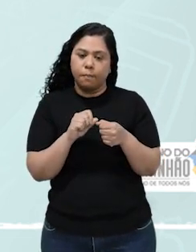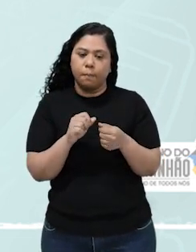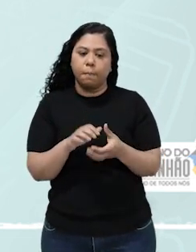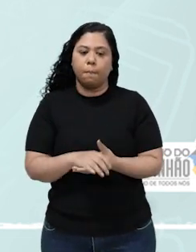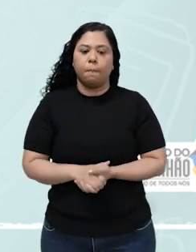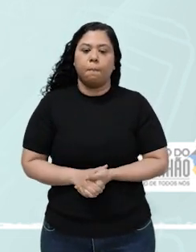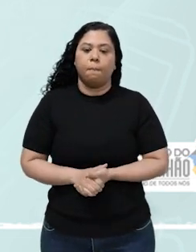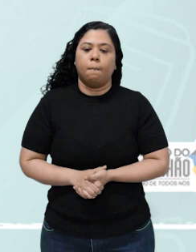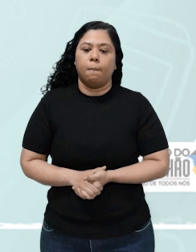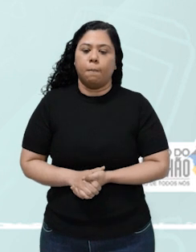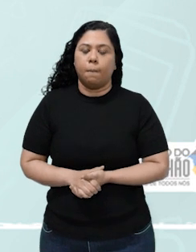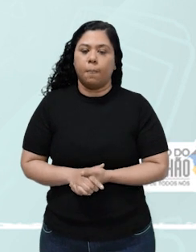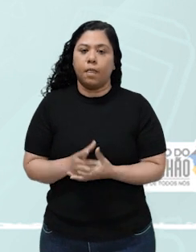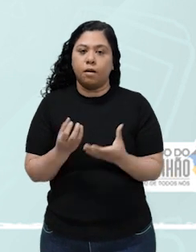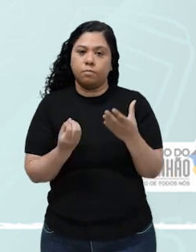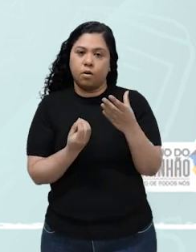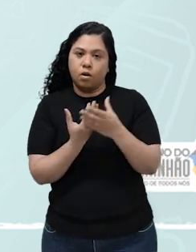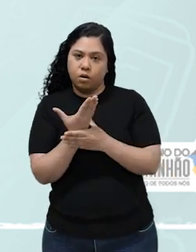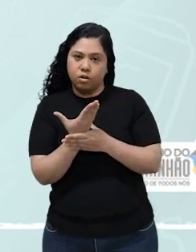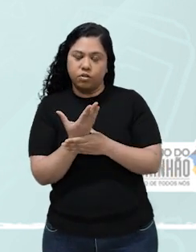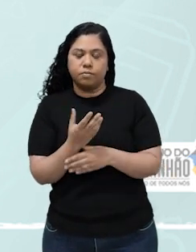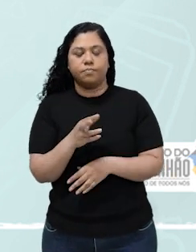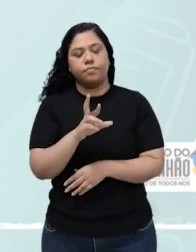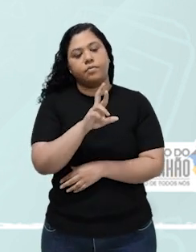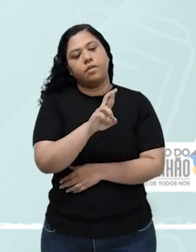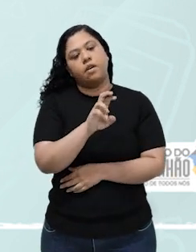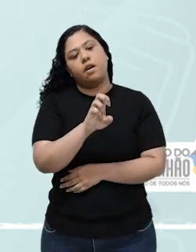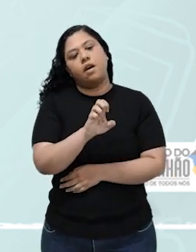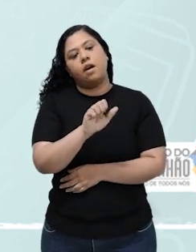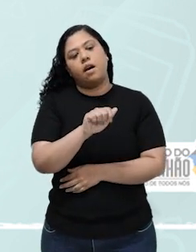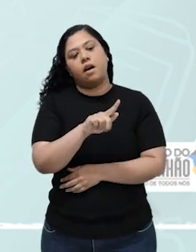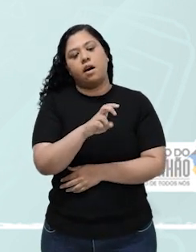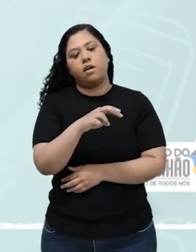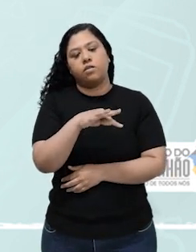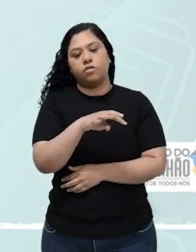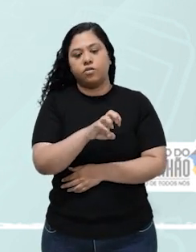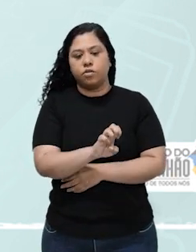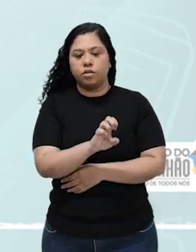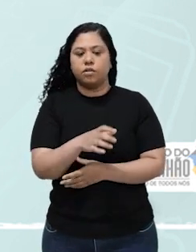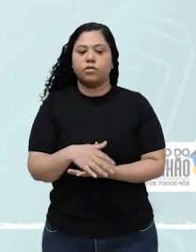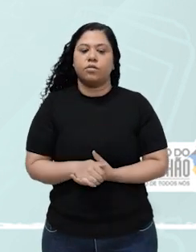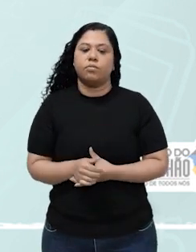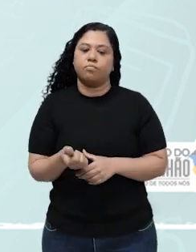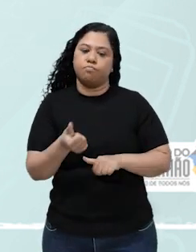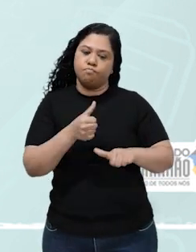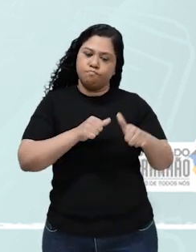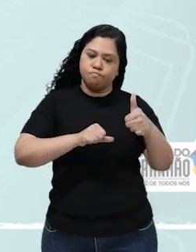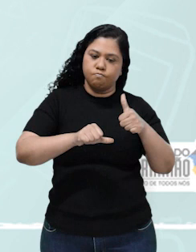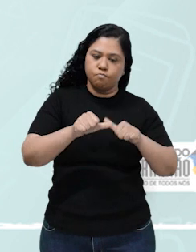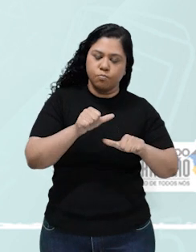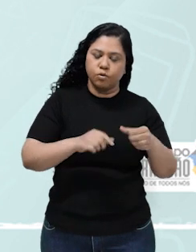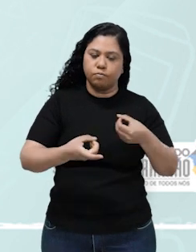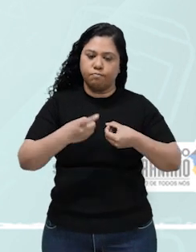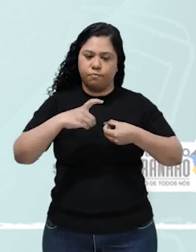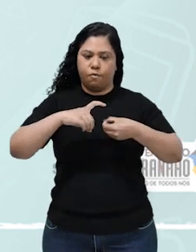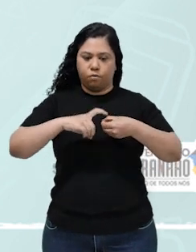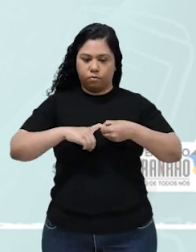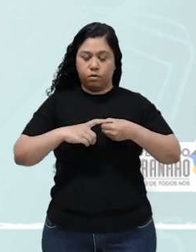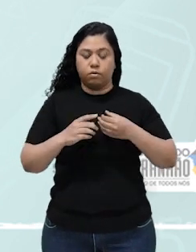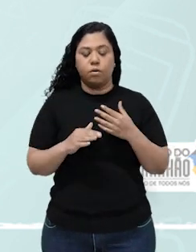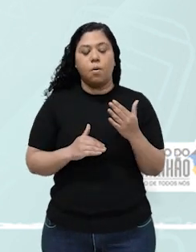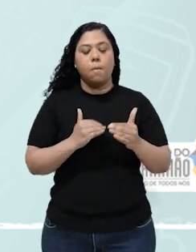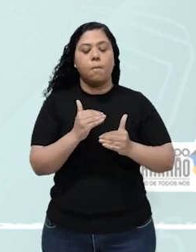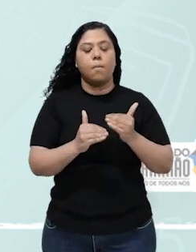estes tornam a dar origem os reagentes, regenerando a reação. Então, vamos chamar esse